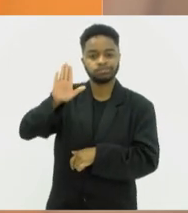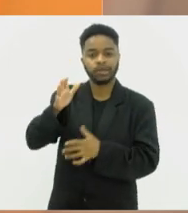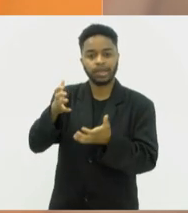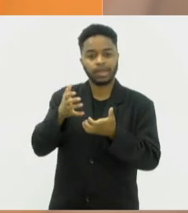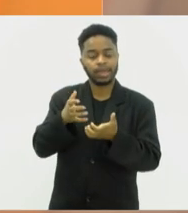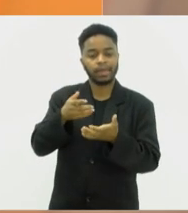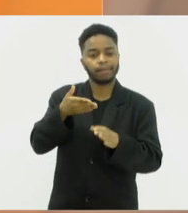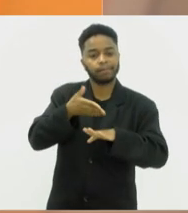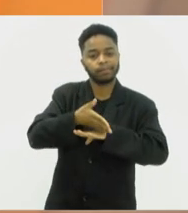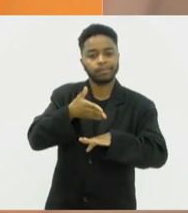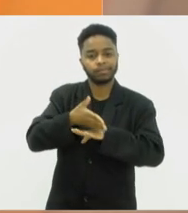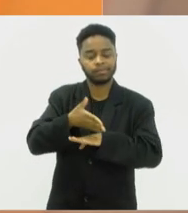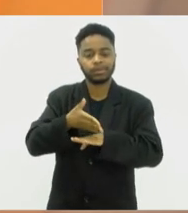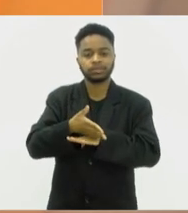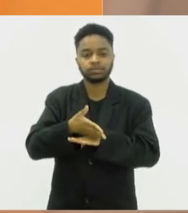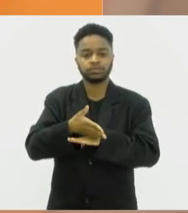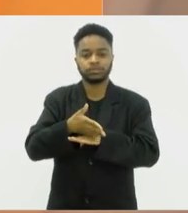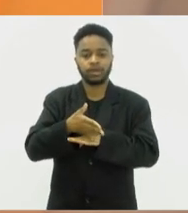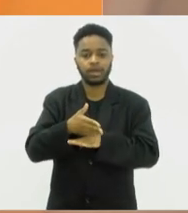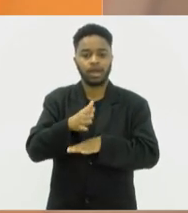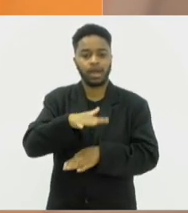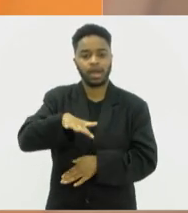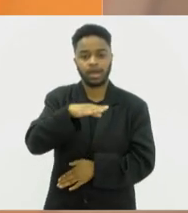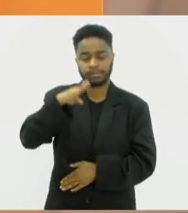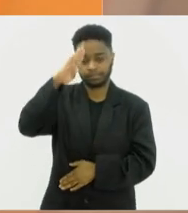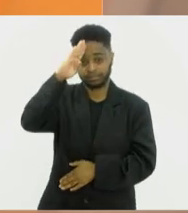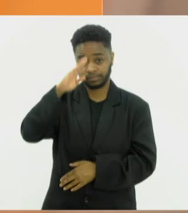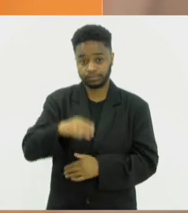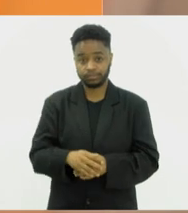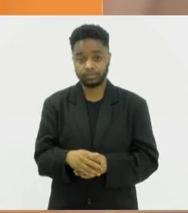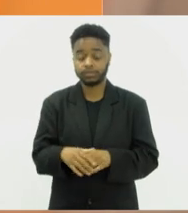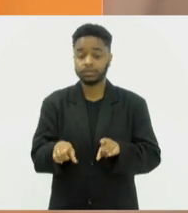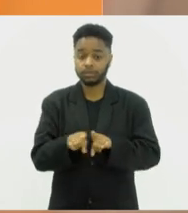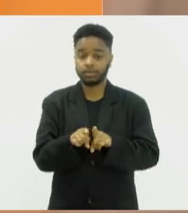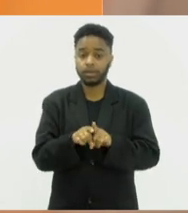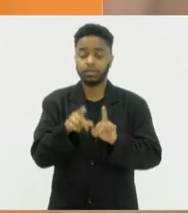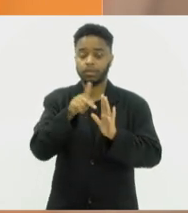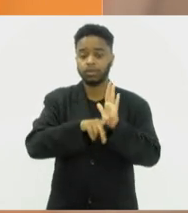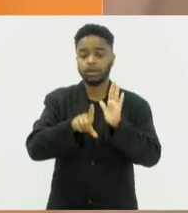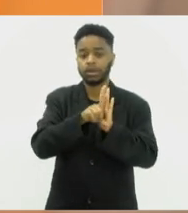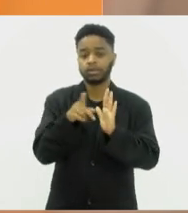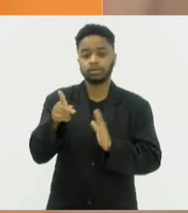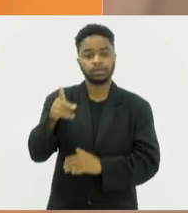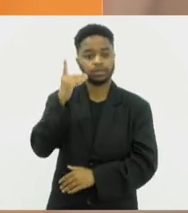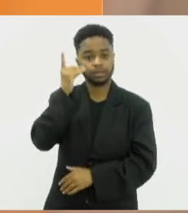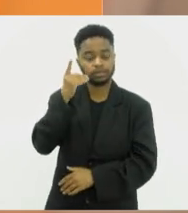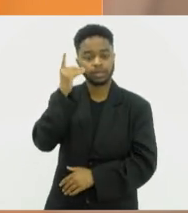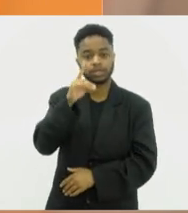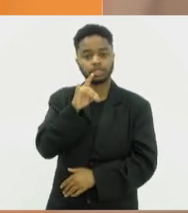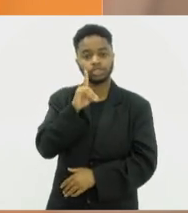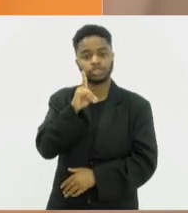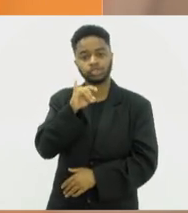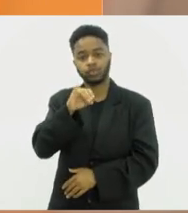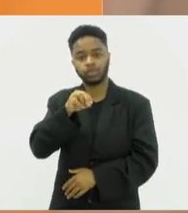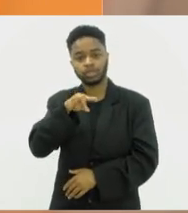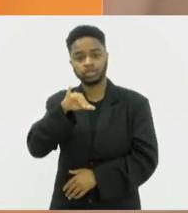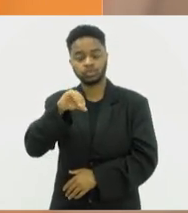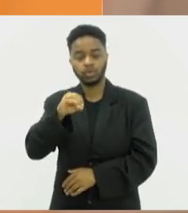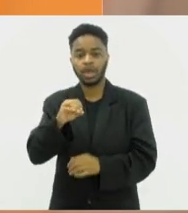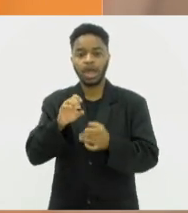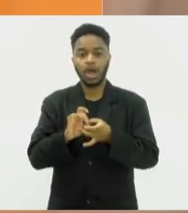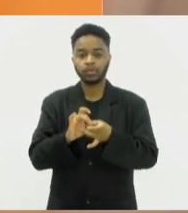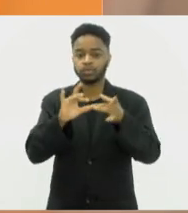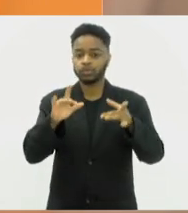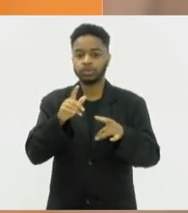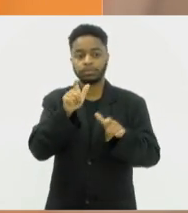obrigatório. Na pauta, projeto do deputado Dionísio Lins, que autoriza que pacientes possam fazer gravação em vídeo